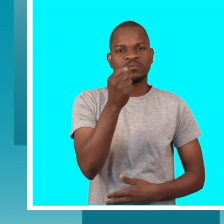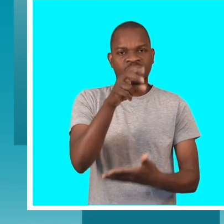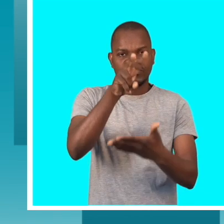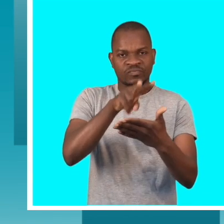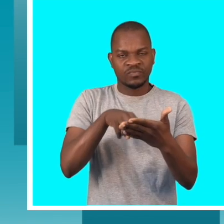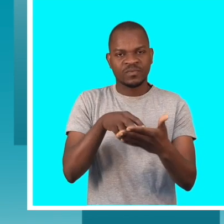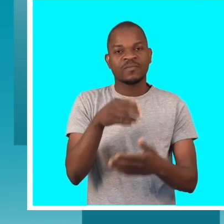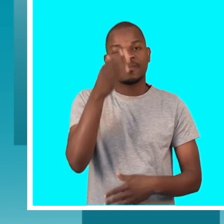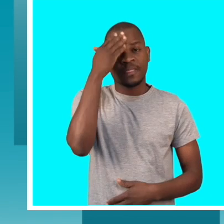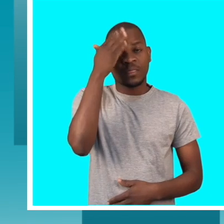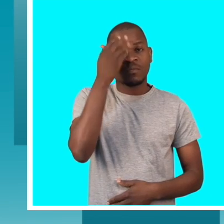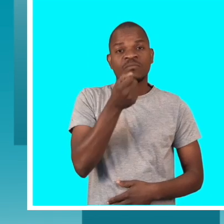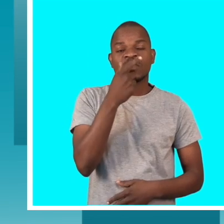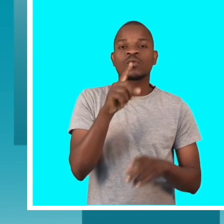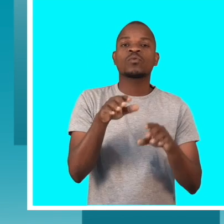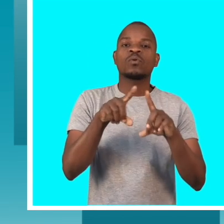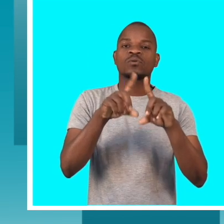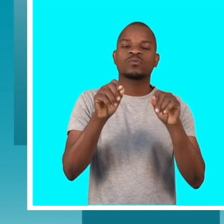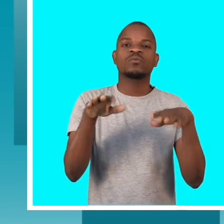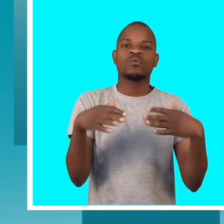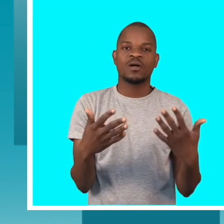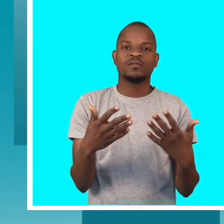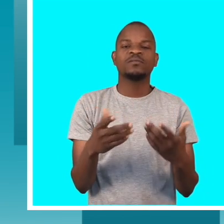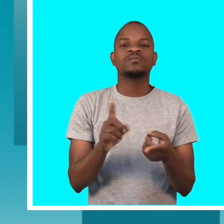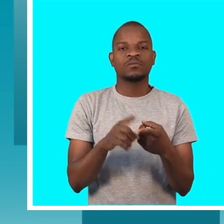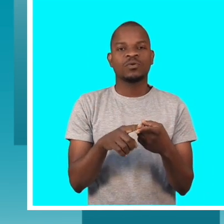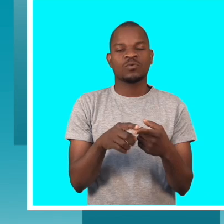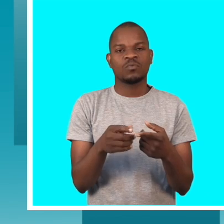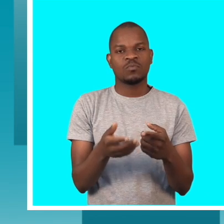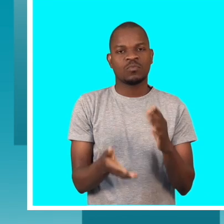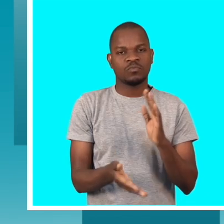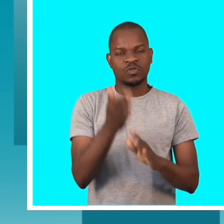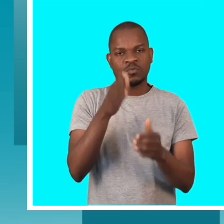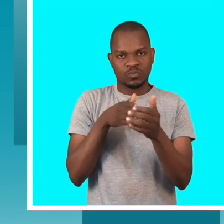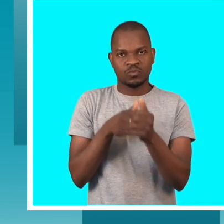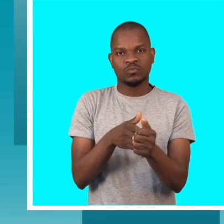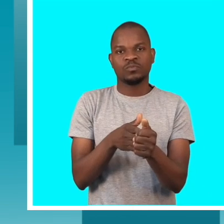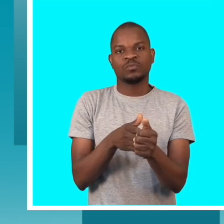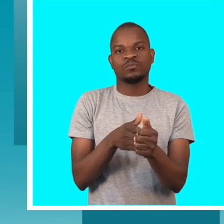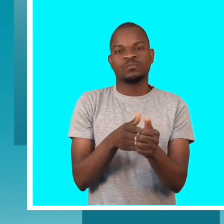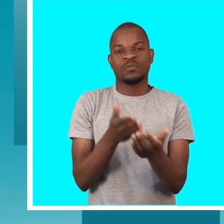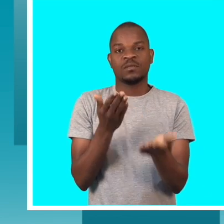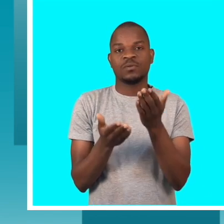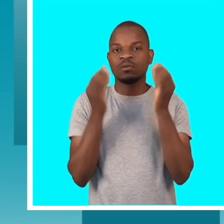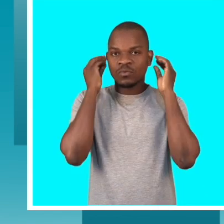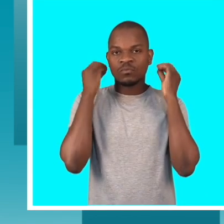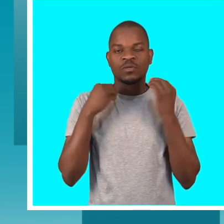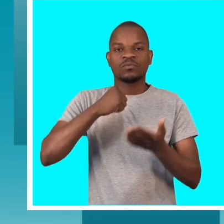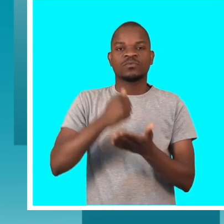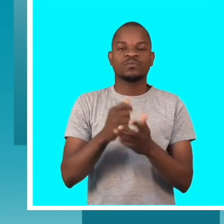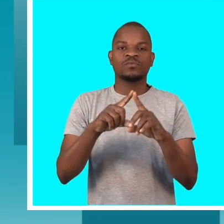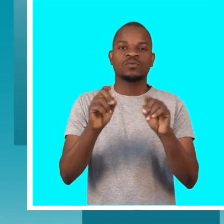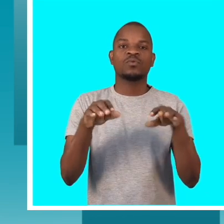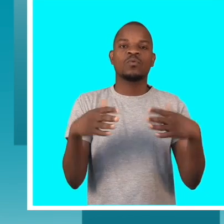ler, identificar o medicamento e dar o seguimento de acordo com a prescrição médica. Vamos continuar